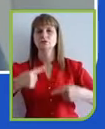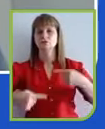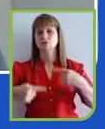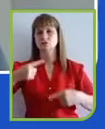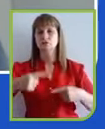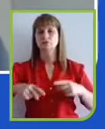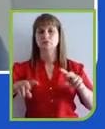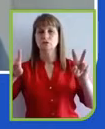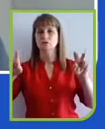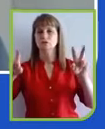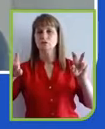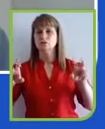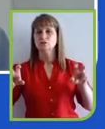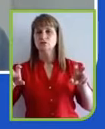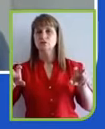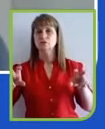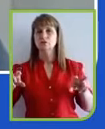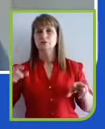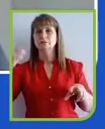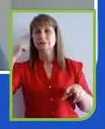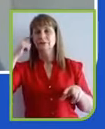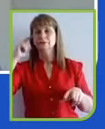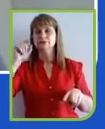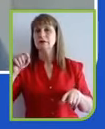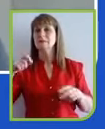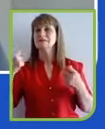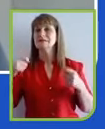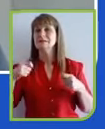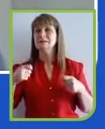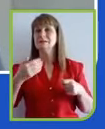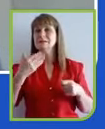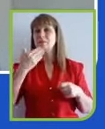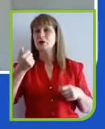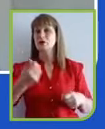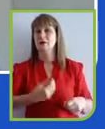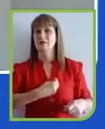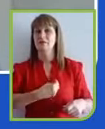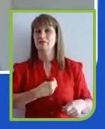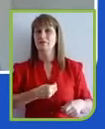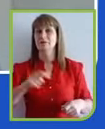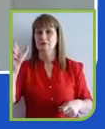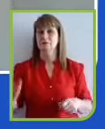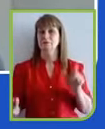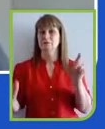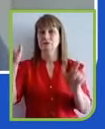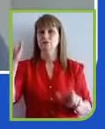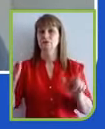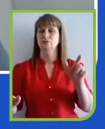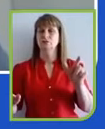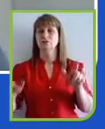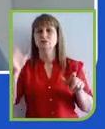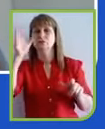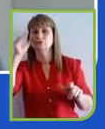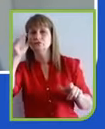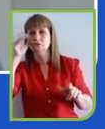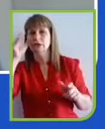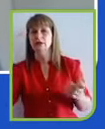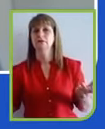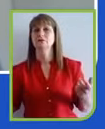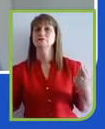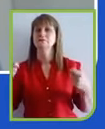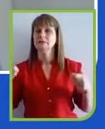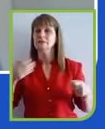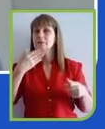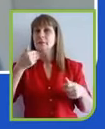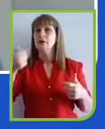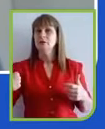conclusão que tinha que ser melhorar a vida das pessoas, que são os seres humanos. Então, agora, claro que tem que ser através do nosso